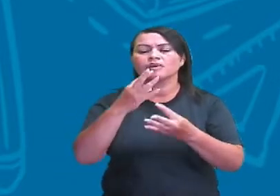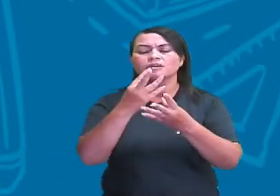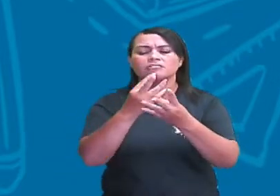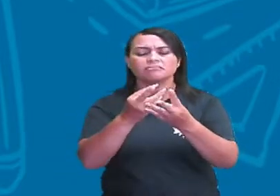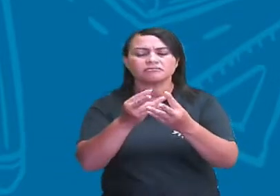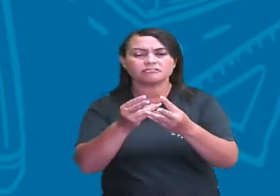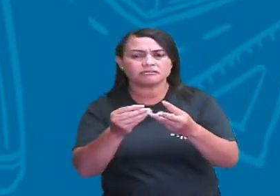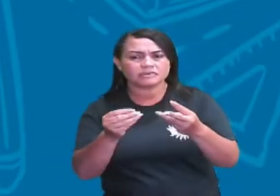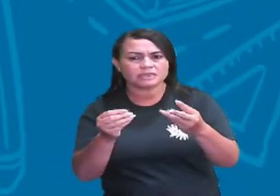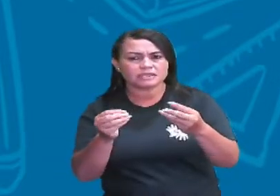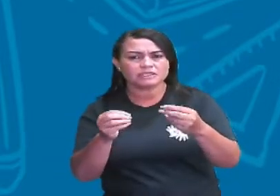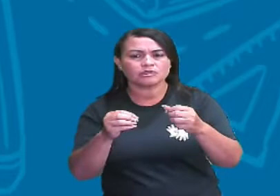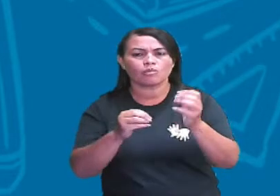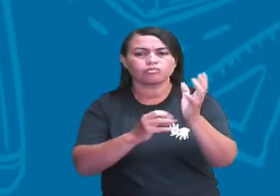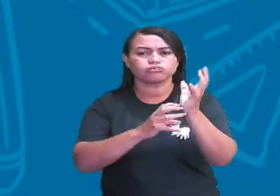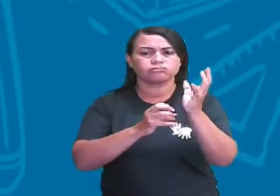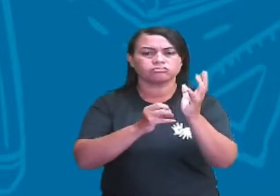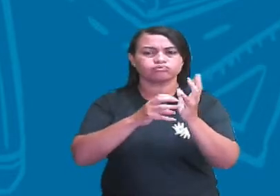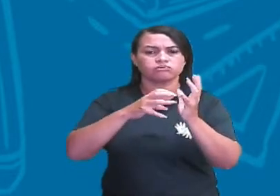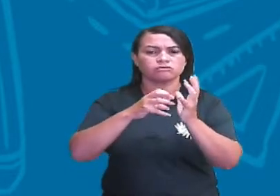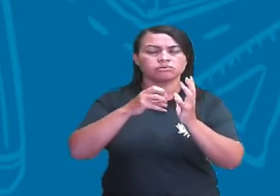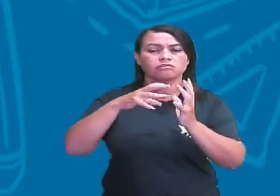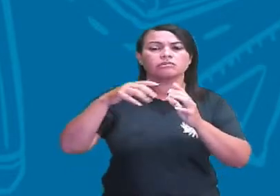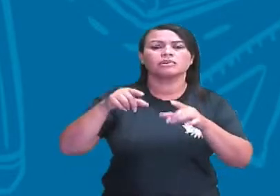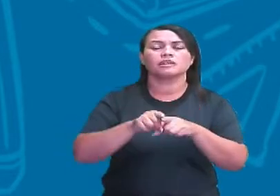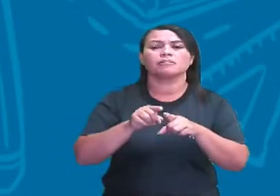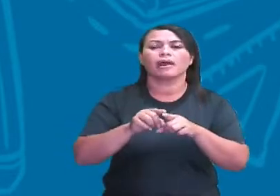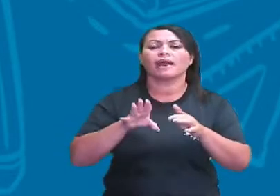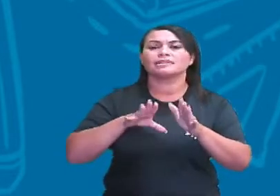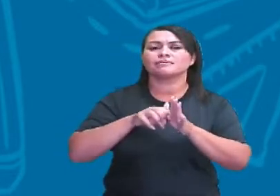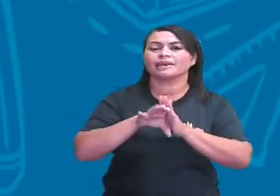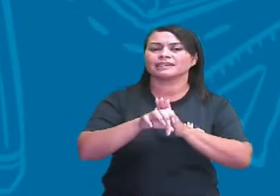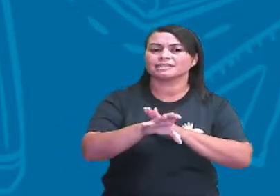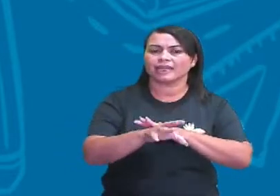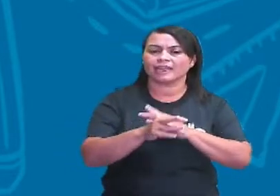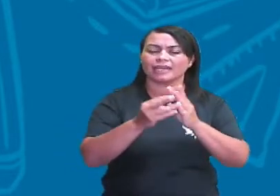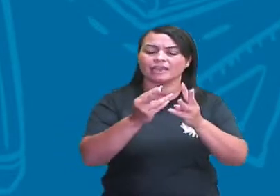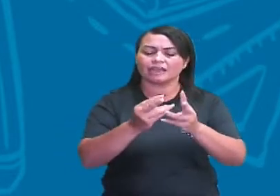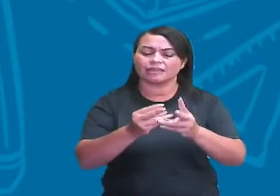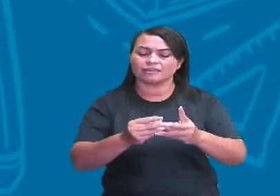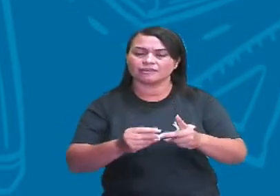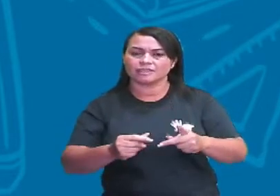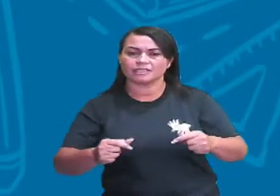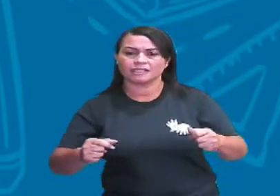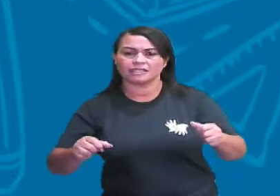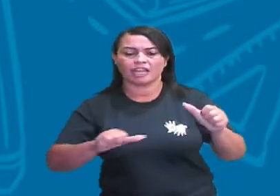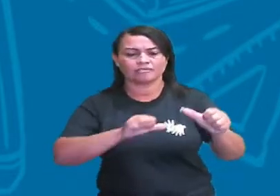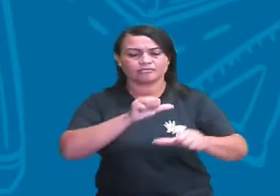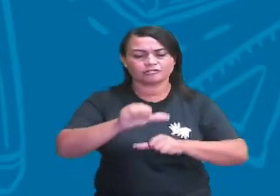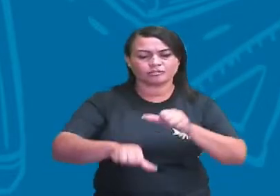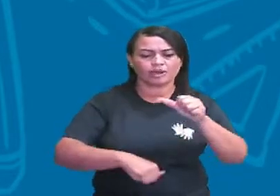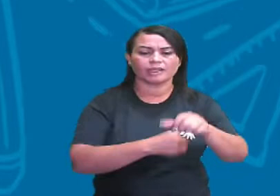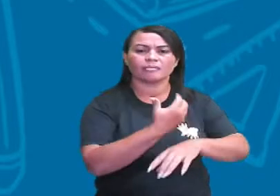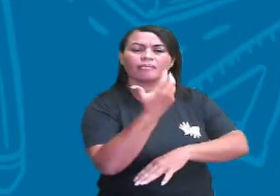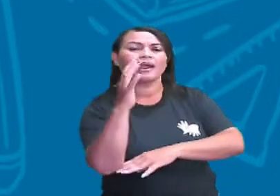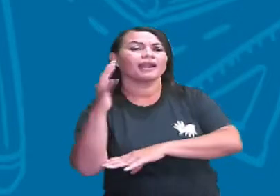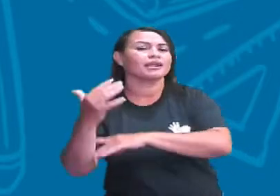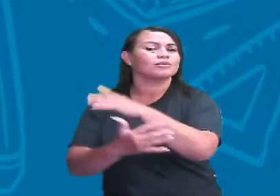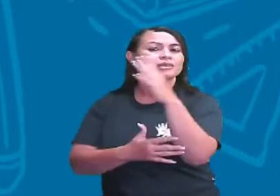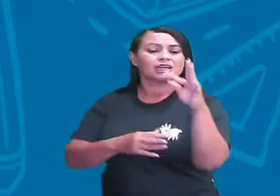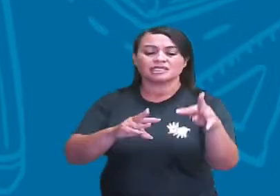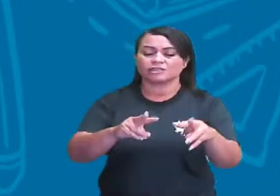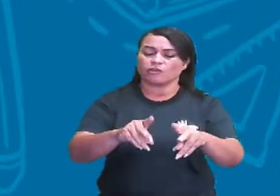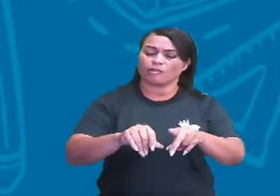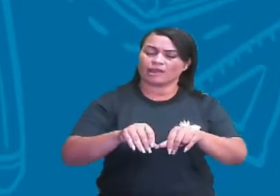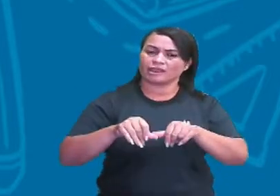decomposição daquele animal, e ele vai voltar a ser, para a natureza, a se transformar em terra,